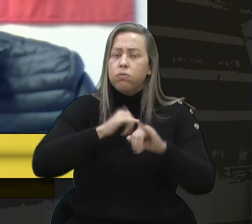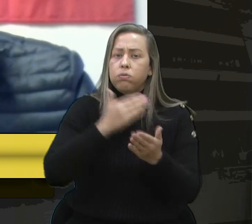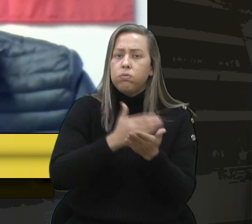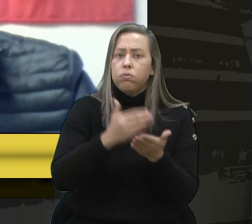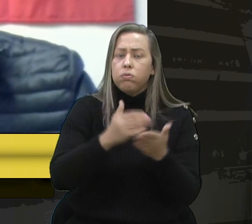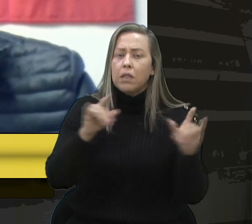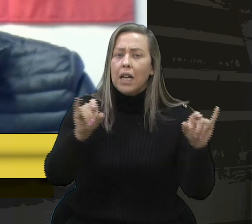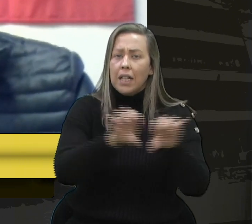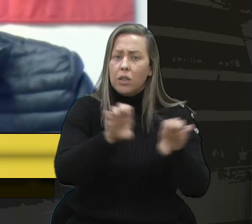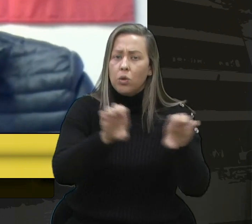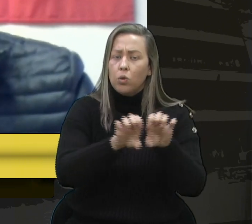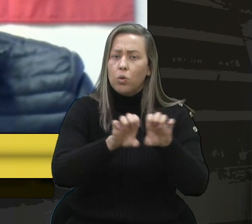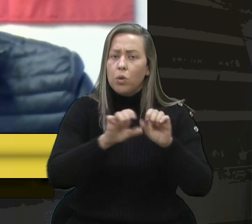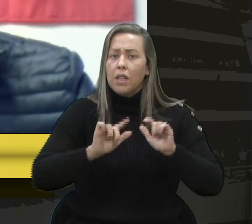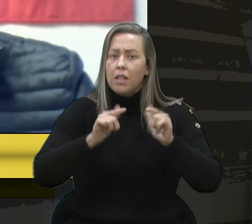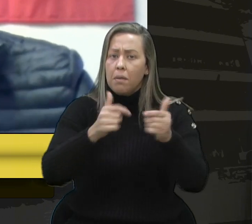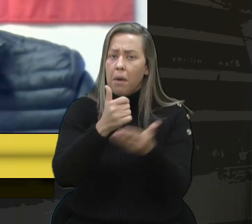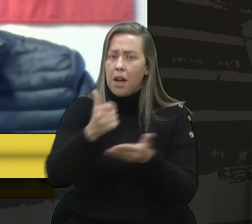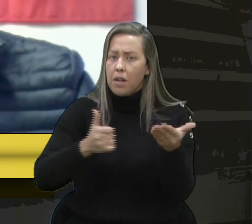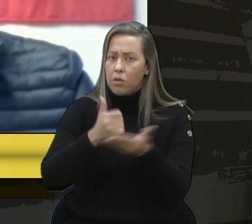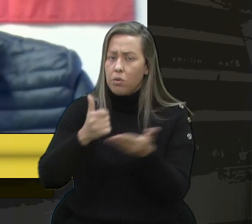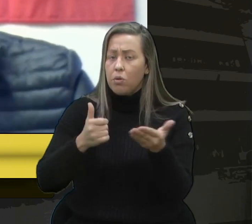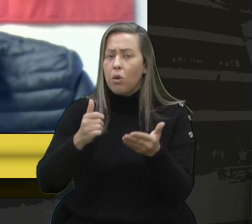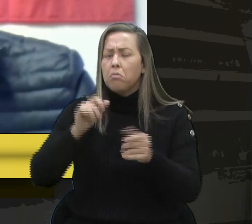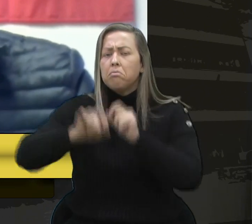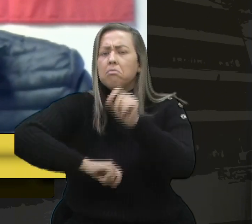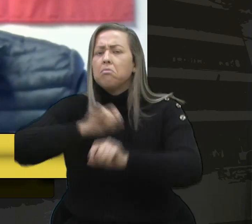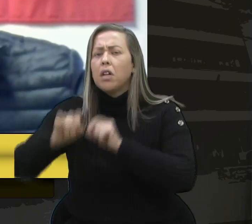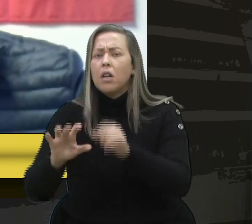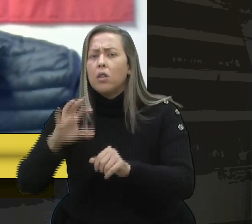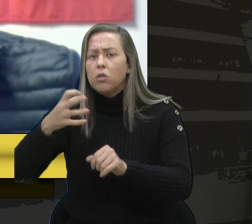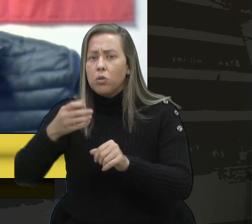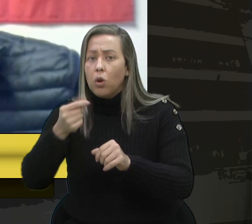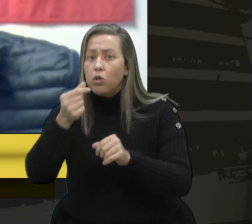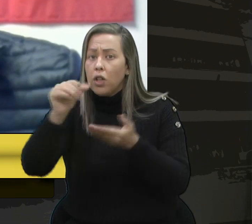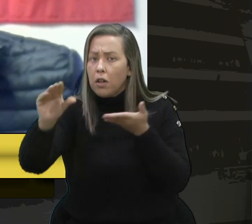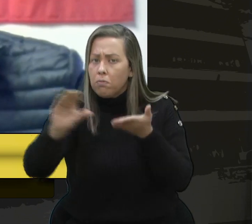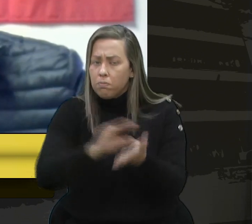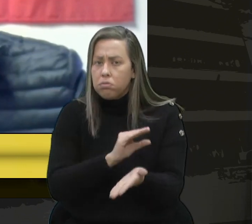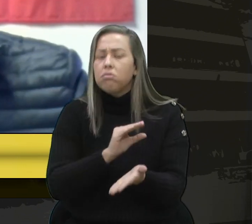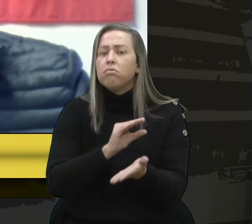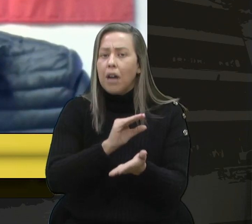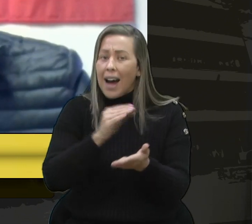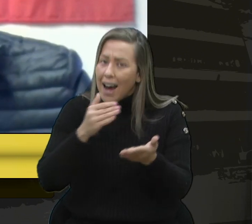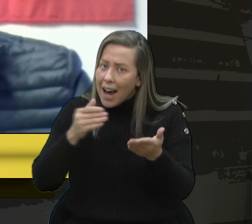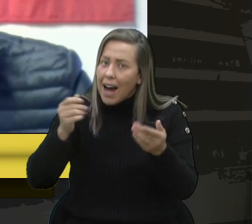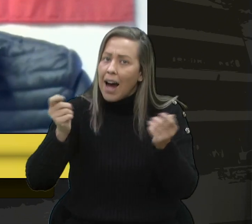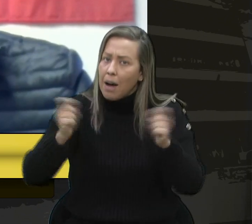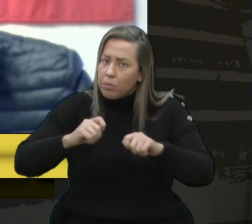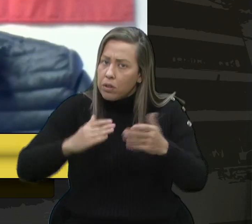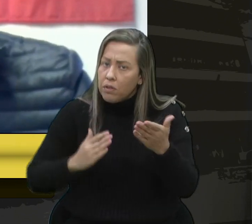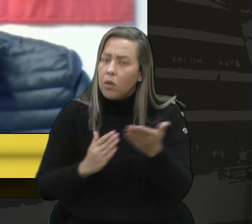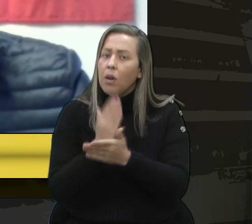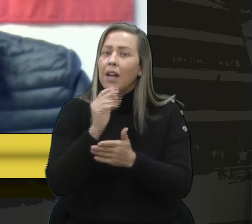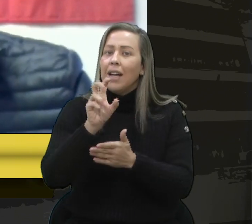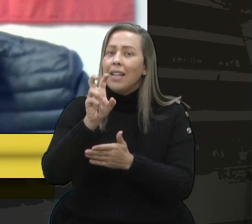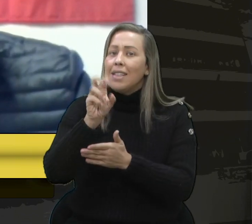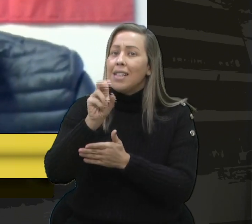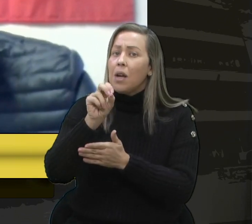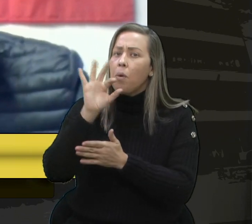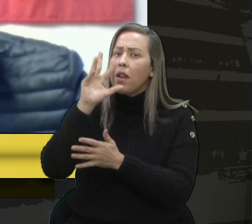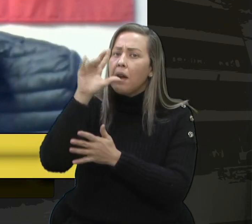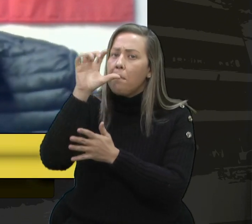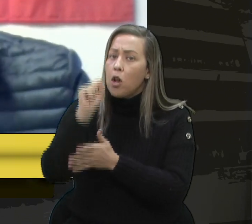Infraestrutura e dos Serviços Básicos. Na ocasião, o empréstimo autorizado era na ordem de 50 milhões